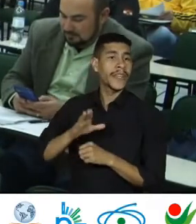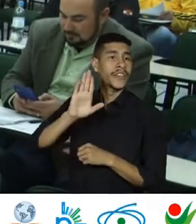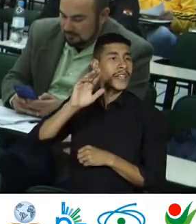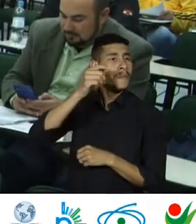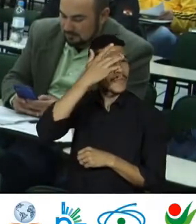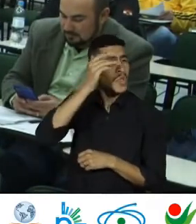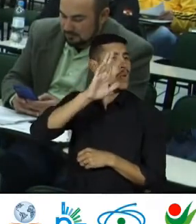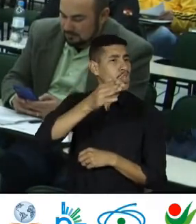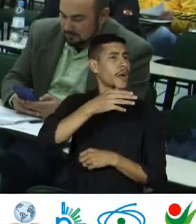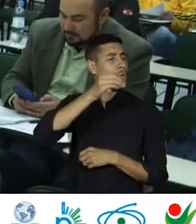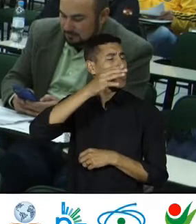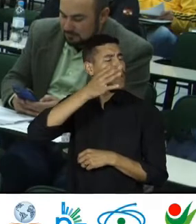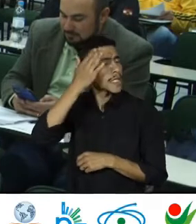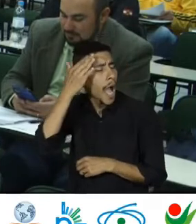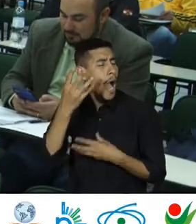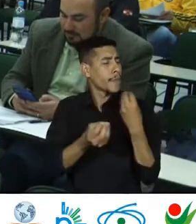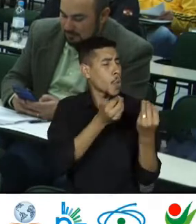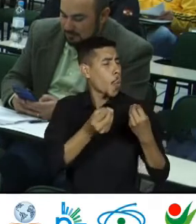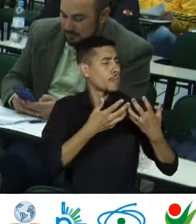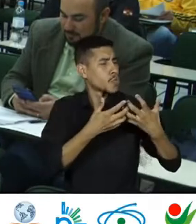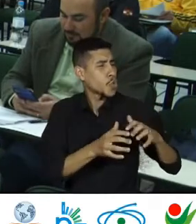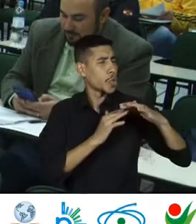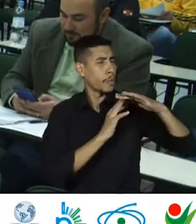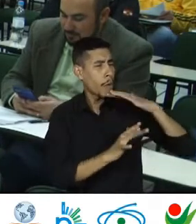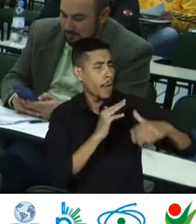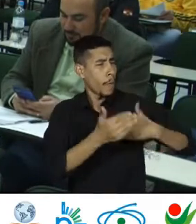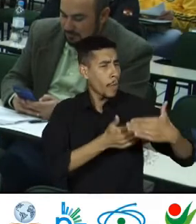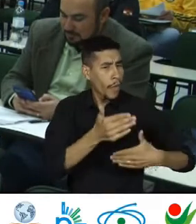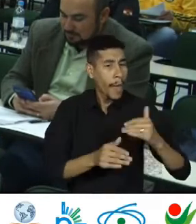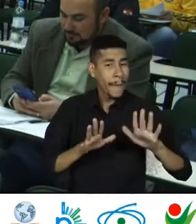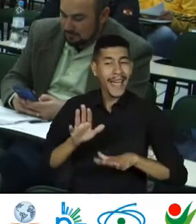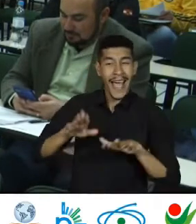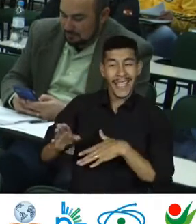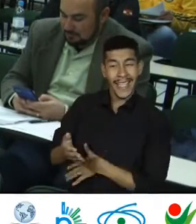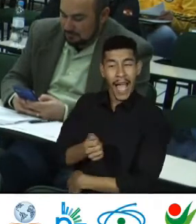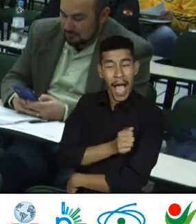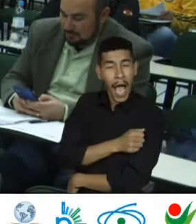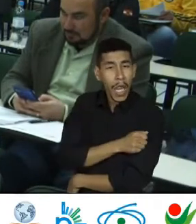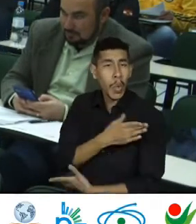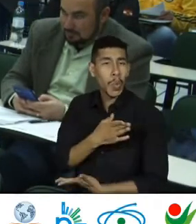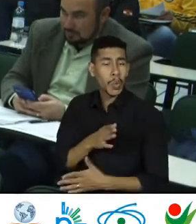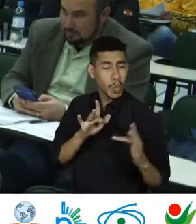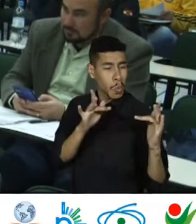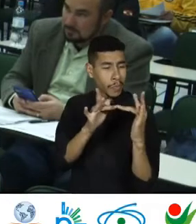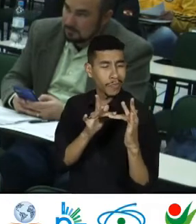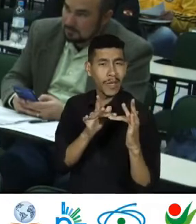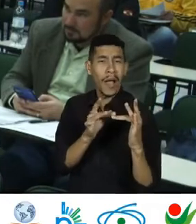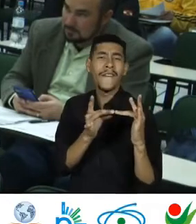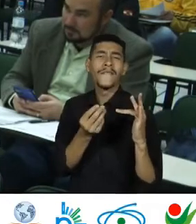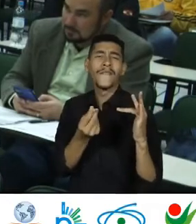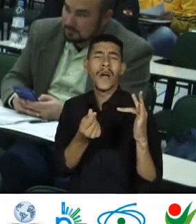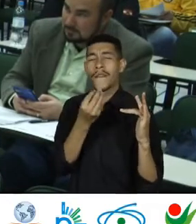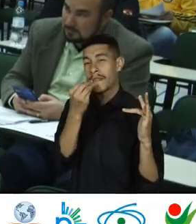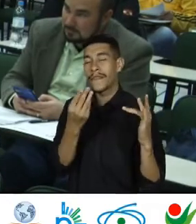questões migratórias Mas também Para aquele estudante Que ainda não tem Um contato Com a temática Certo?